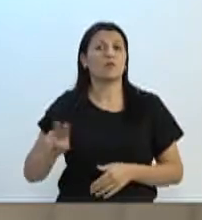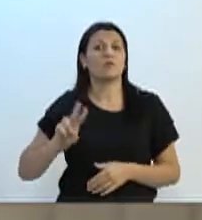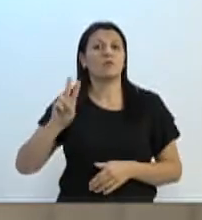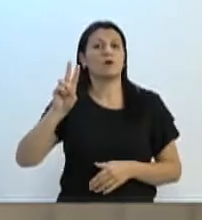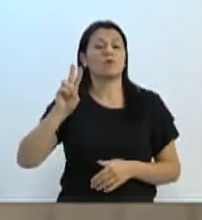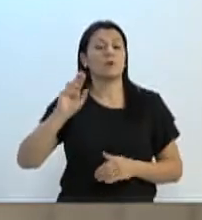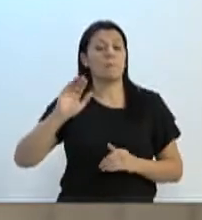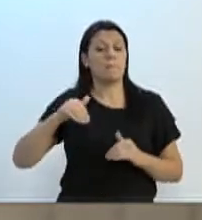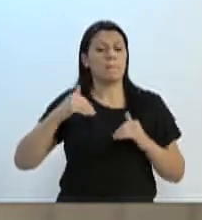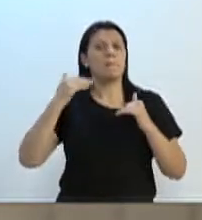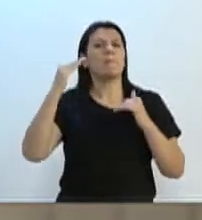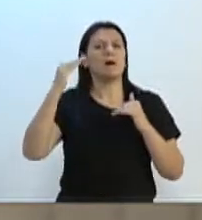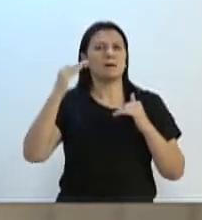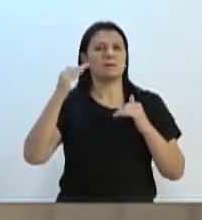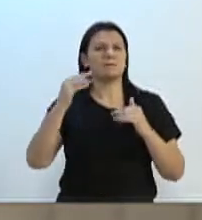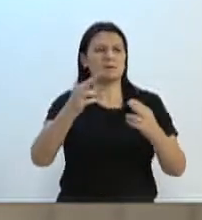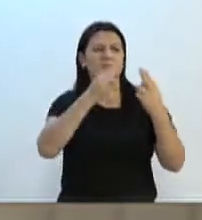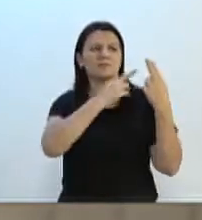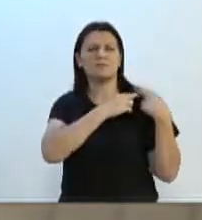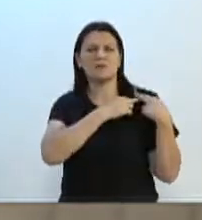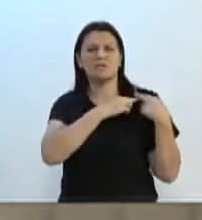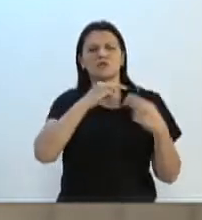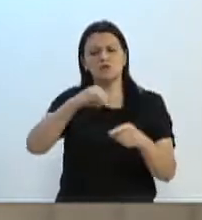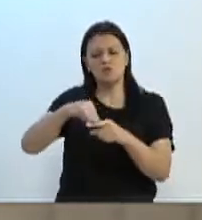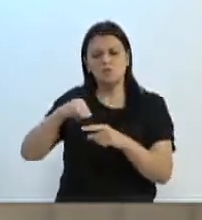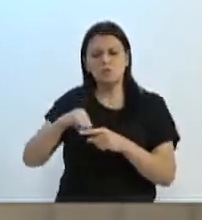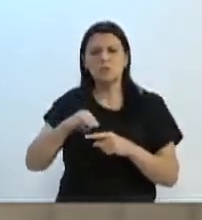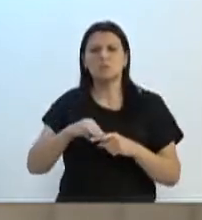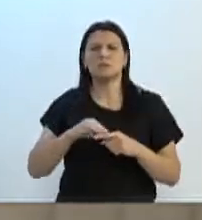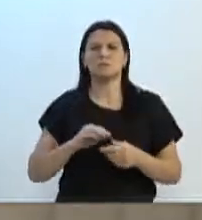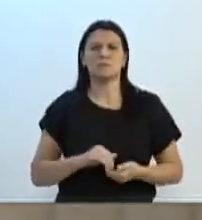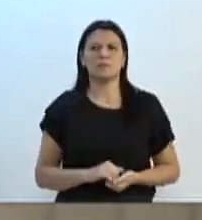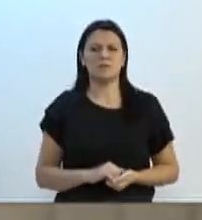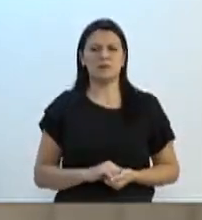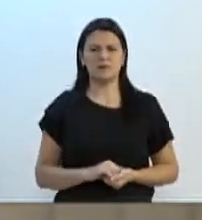do que efetivamente era a responsabilidade do município na contrapartida.